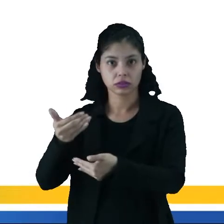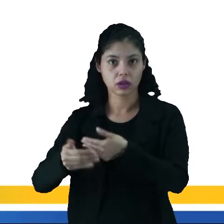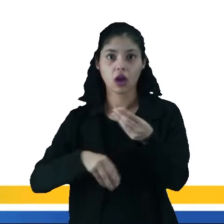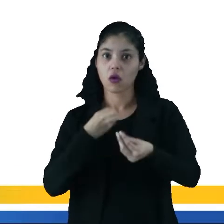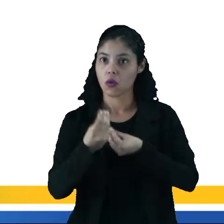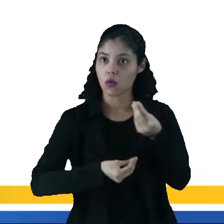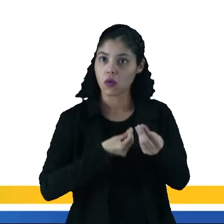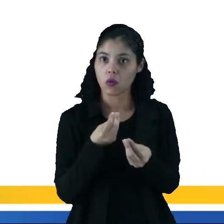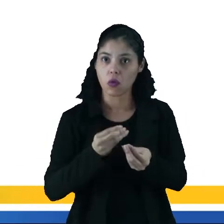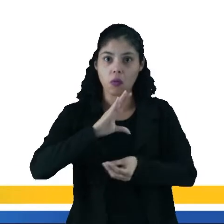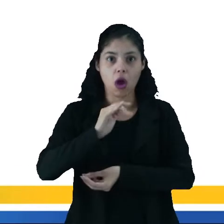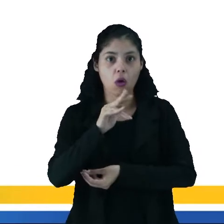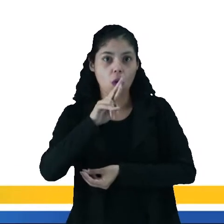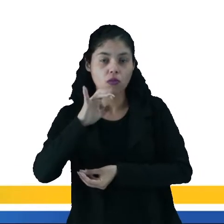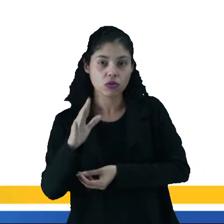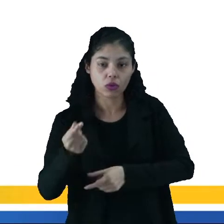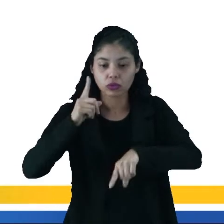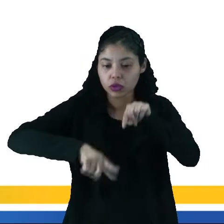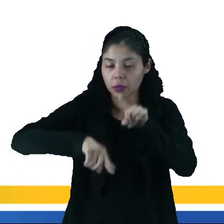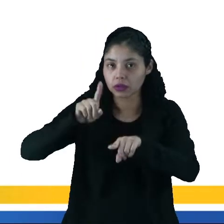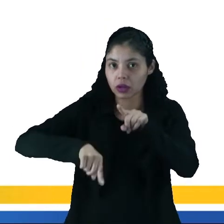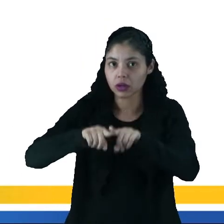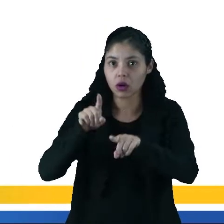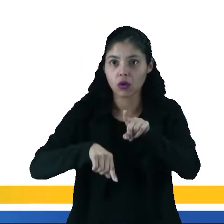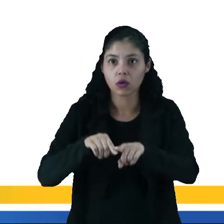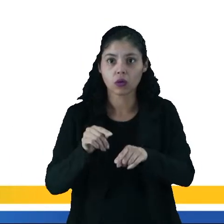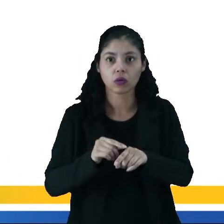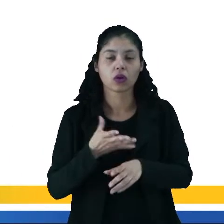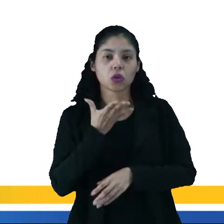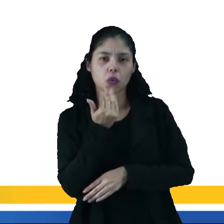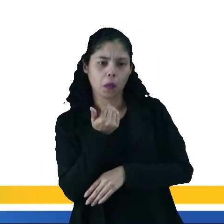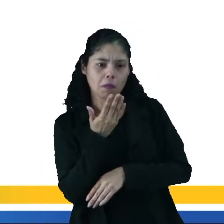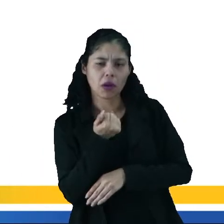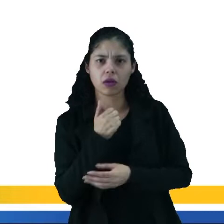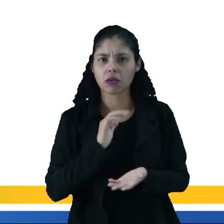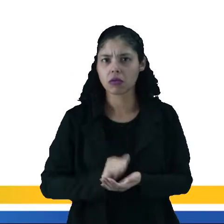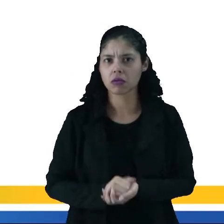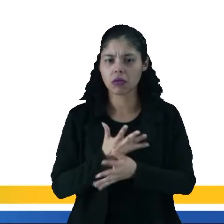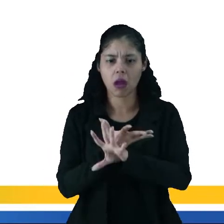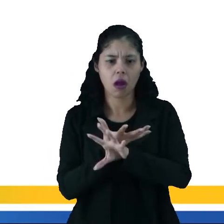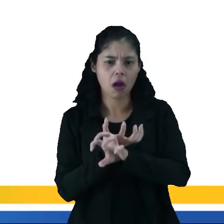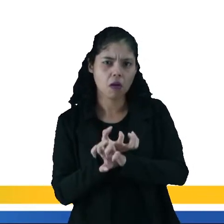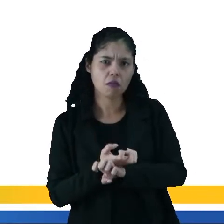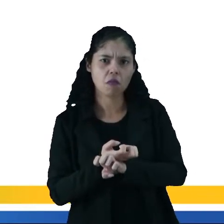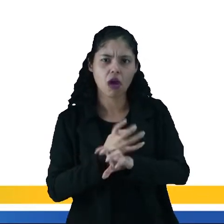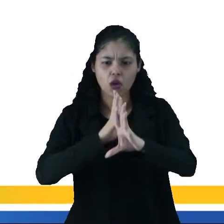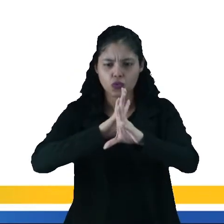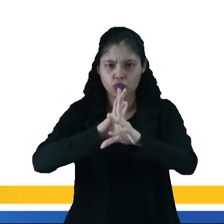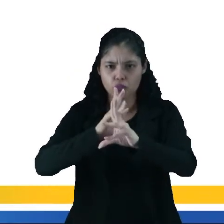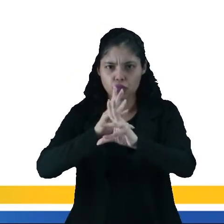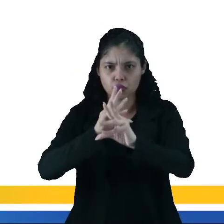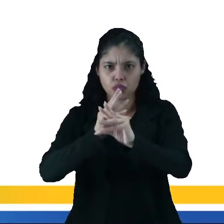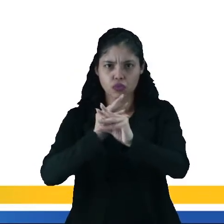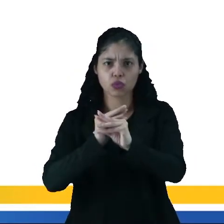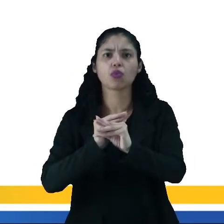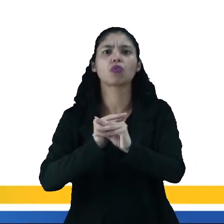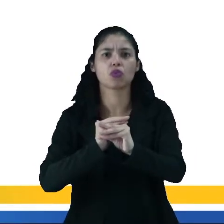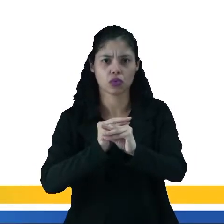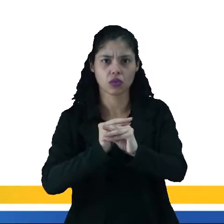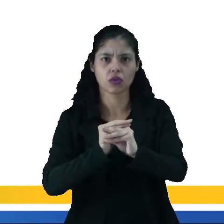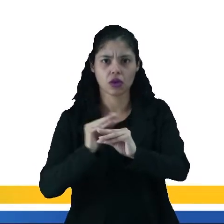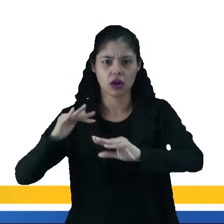como a combustão de materiais orgânicos que se encontram presentes no ecossistema.